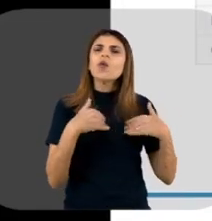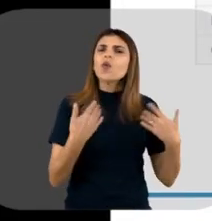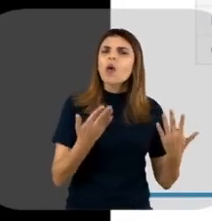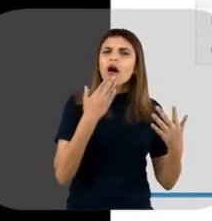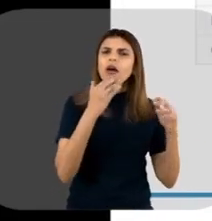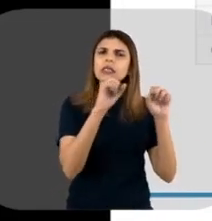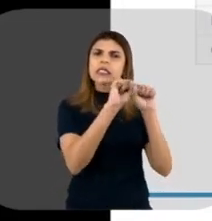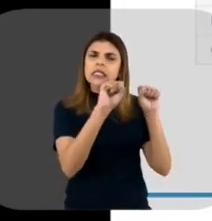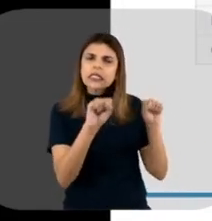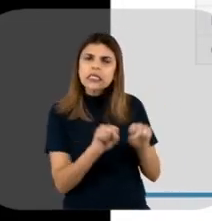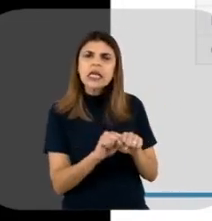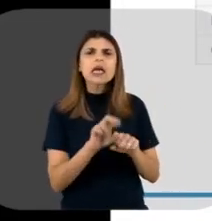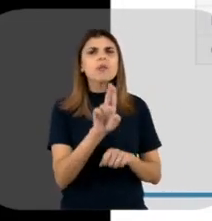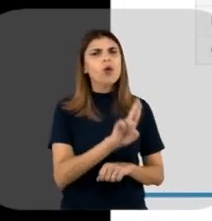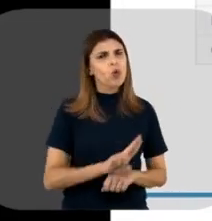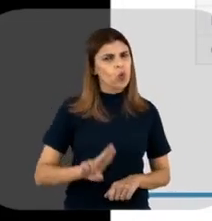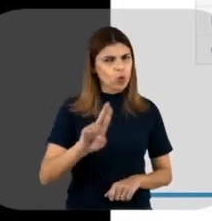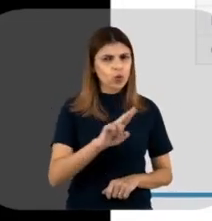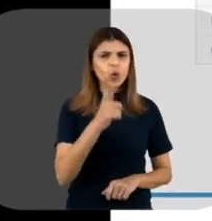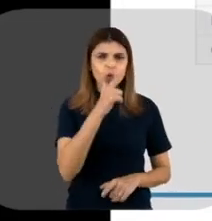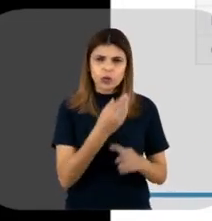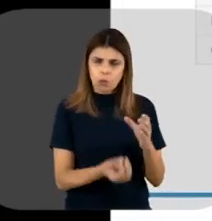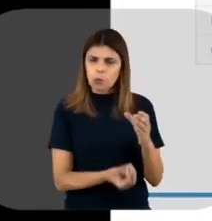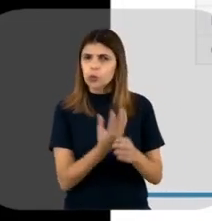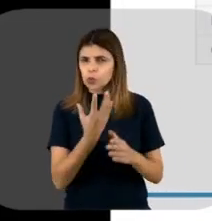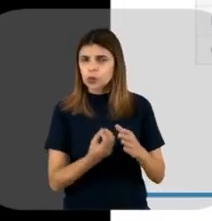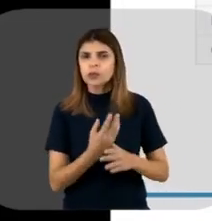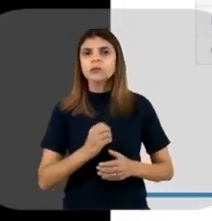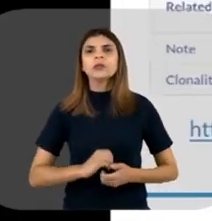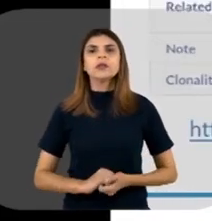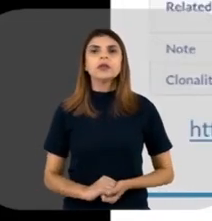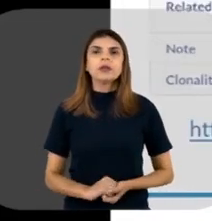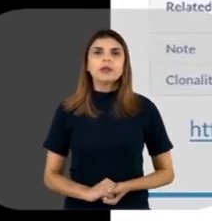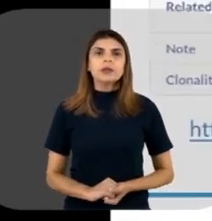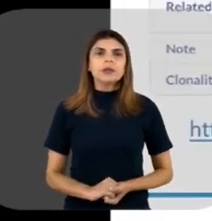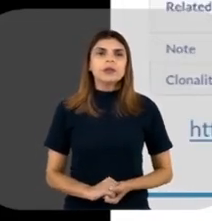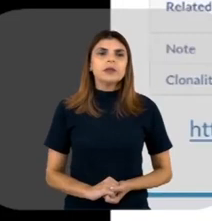qual sistema de expressão que ele foi produzido. nesse anticorpo.